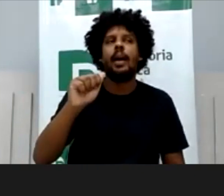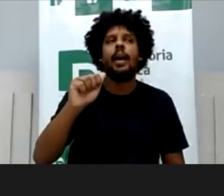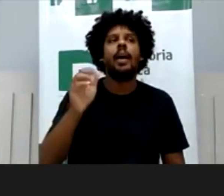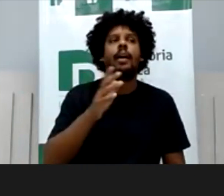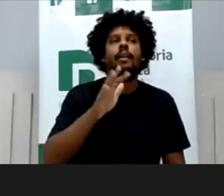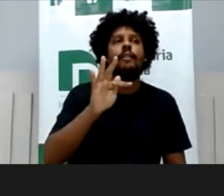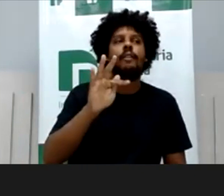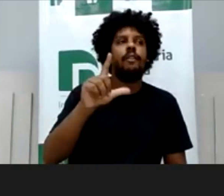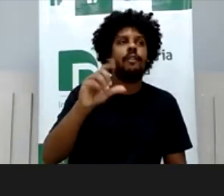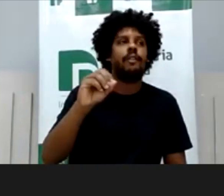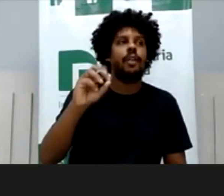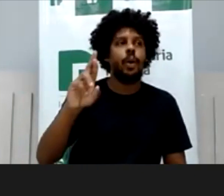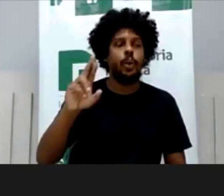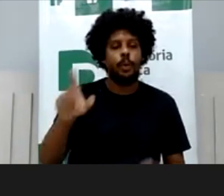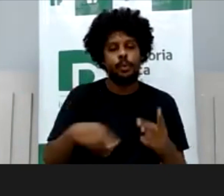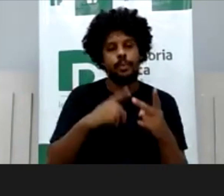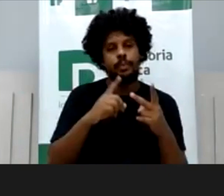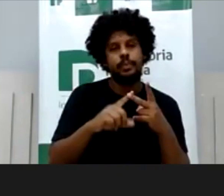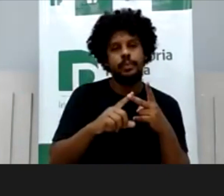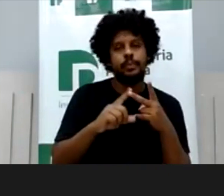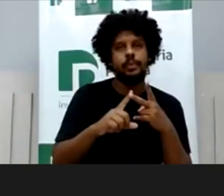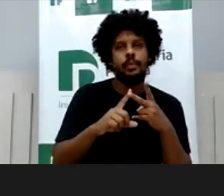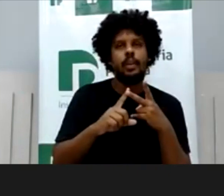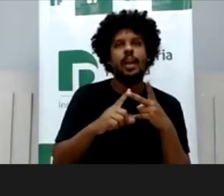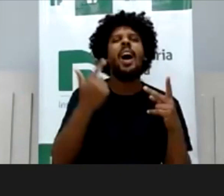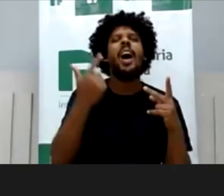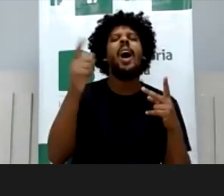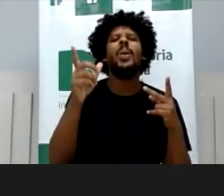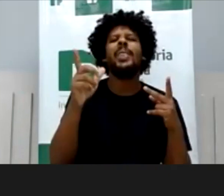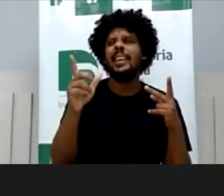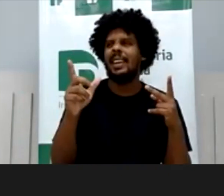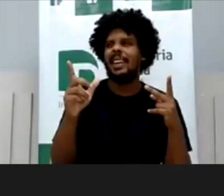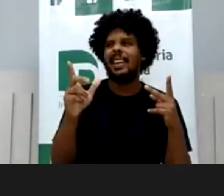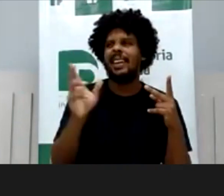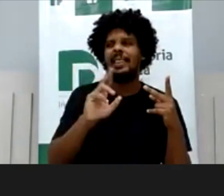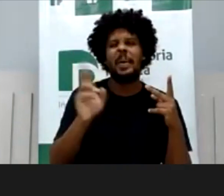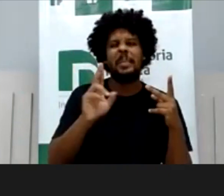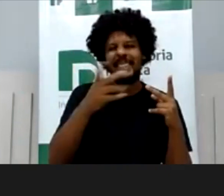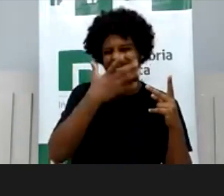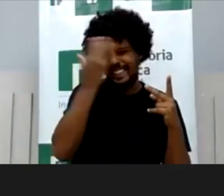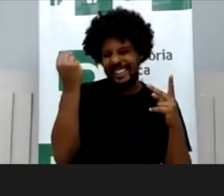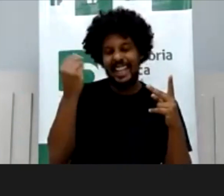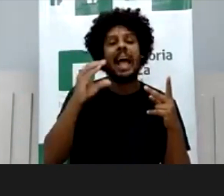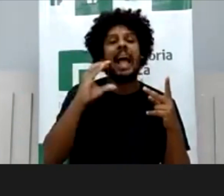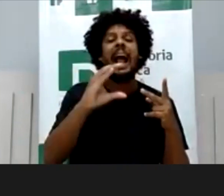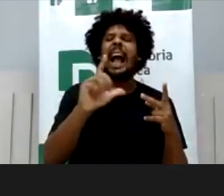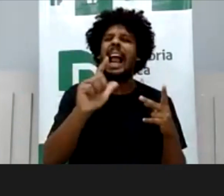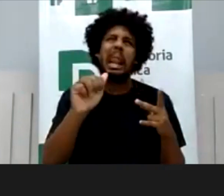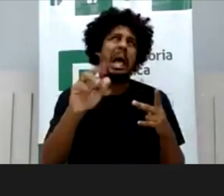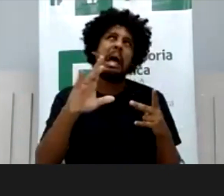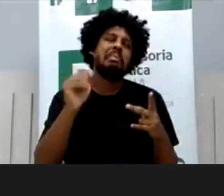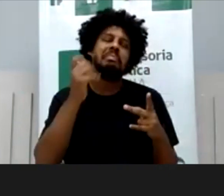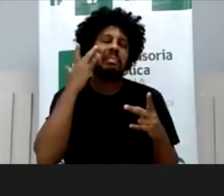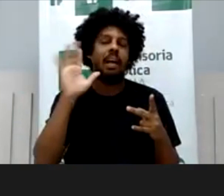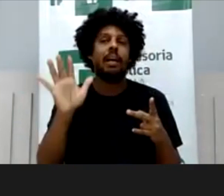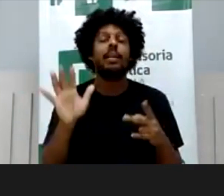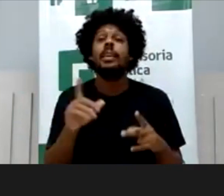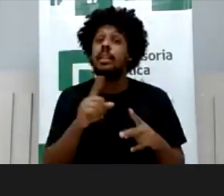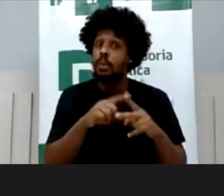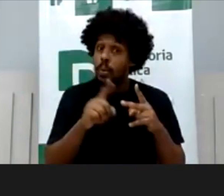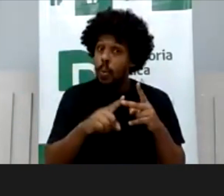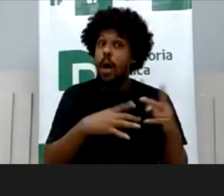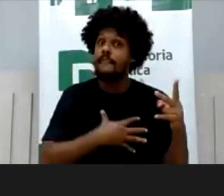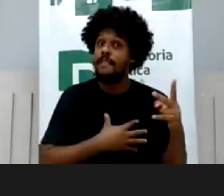viram, Maria Flor, como é o nome da outra, esqueci, Clara, Maria Clara, não sei, ela tem as duas filhas o tempo